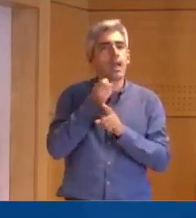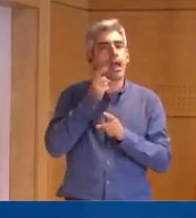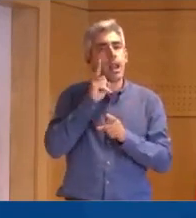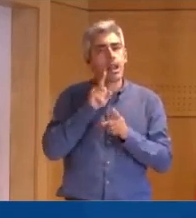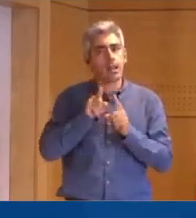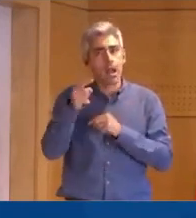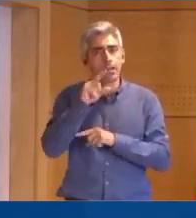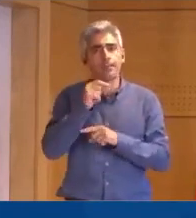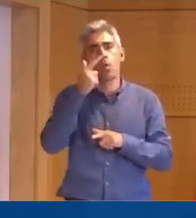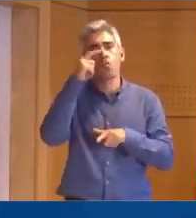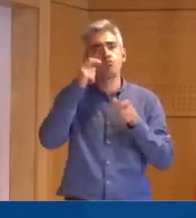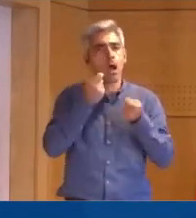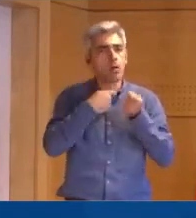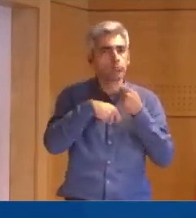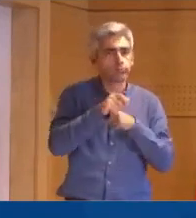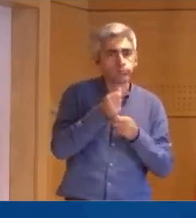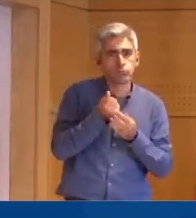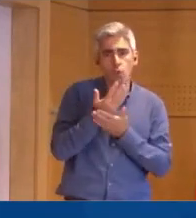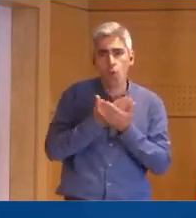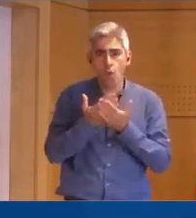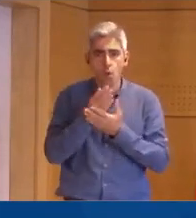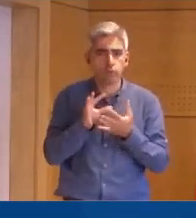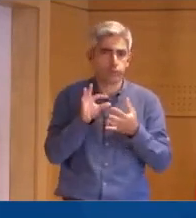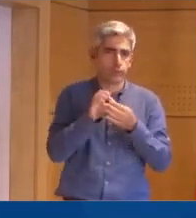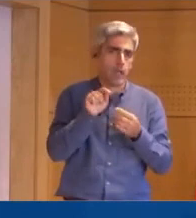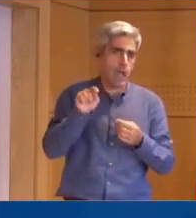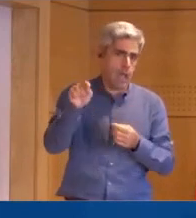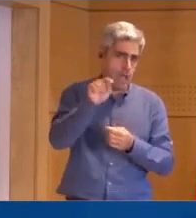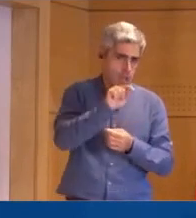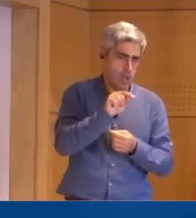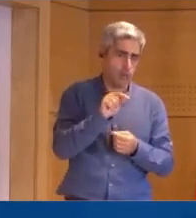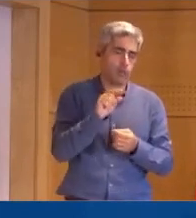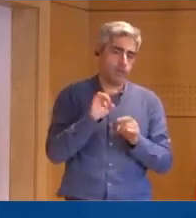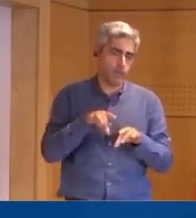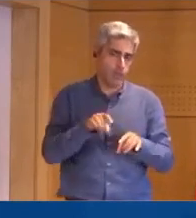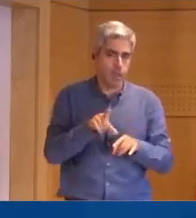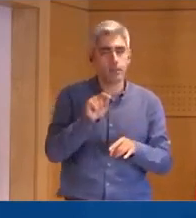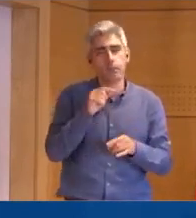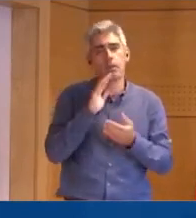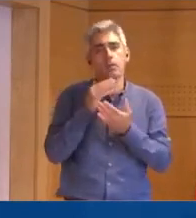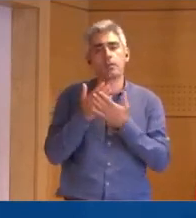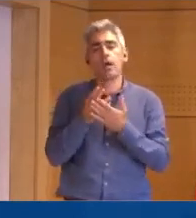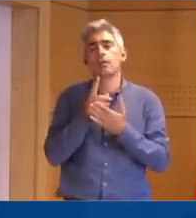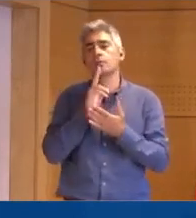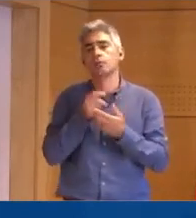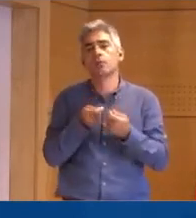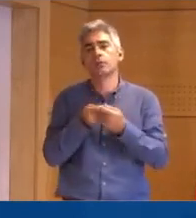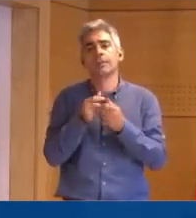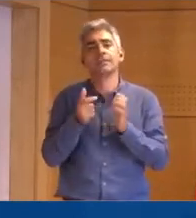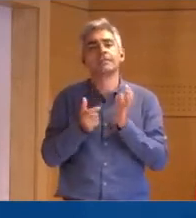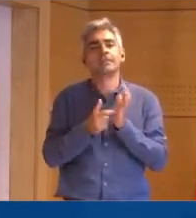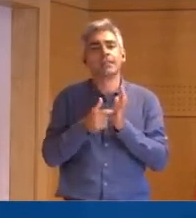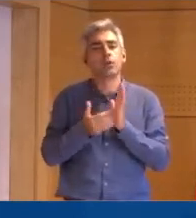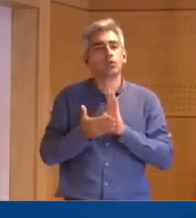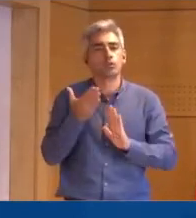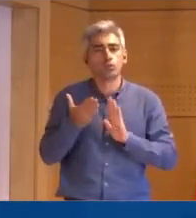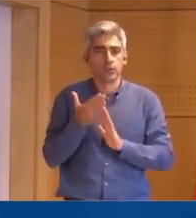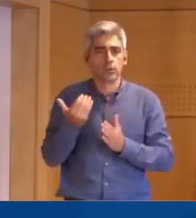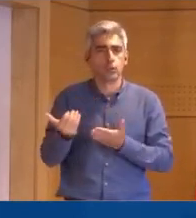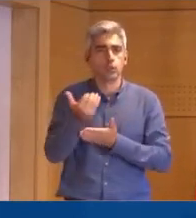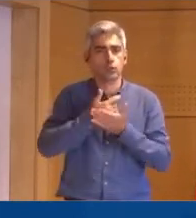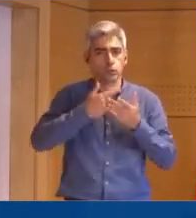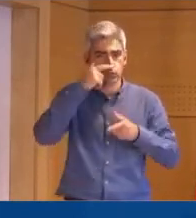e ao tráfico de seres humanos a ele associados, e permite ainda dar resposta às necessidades urgentes de recursos